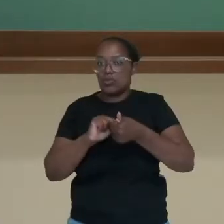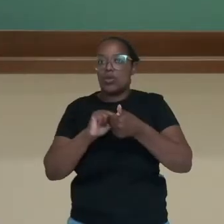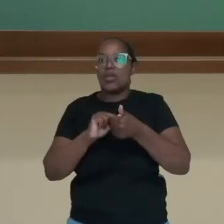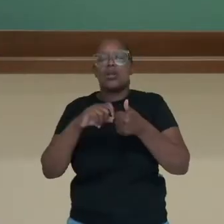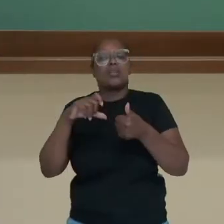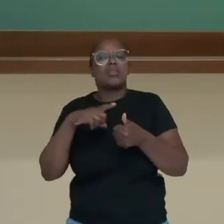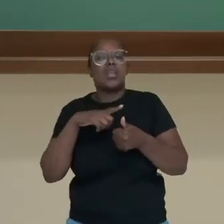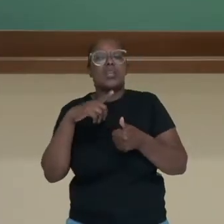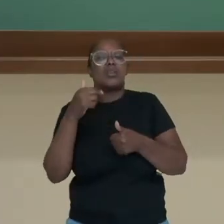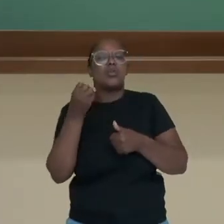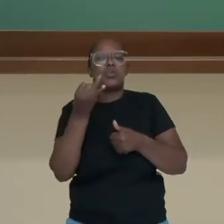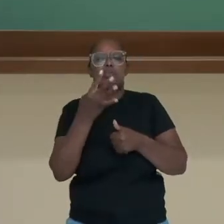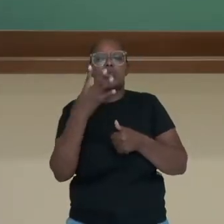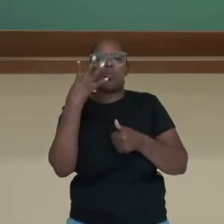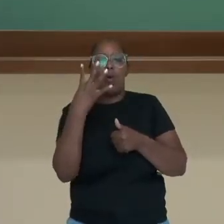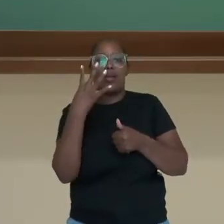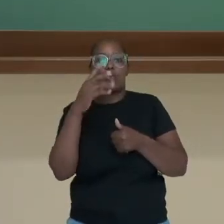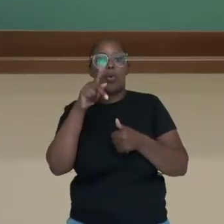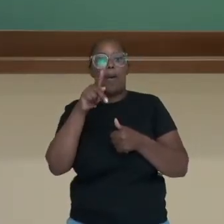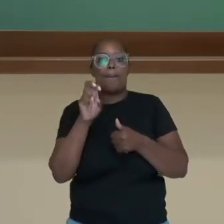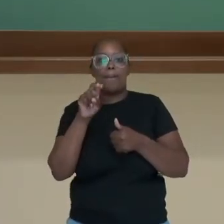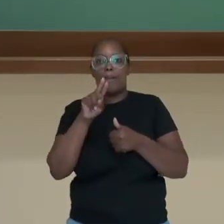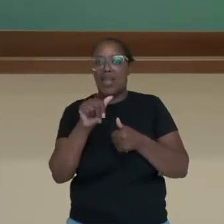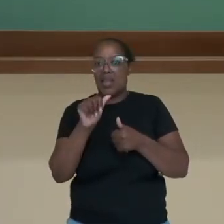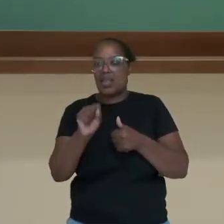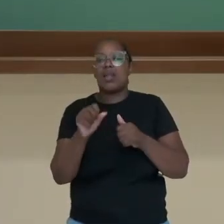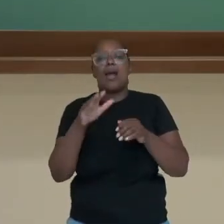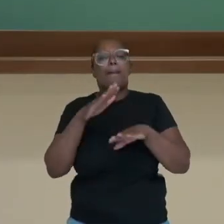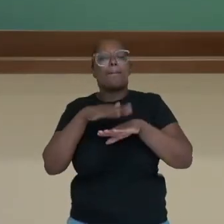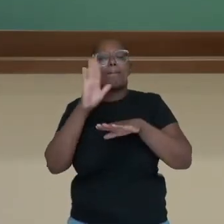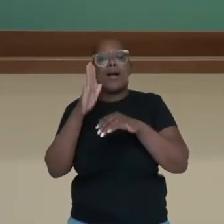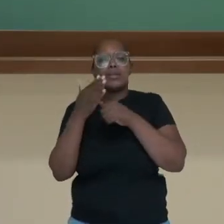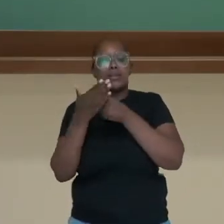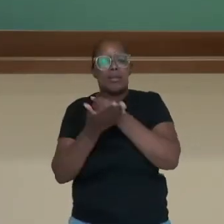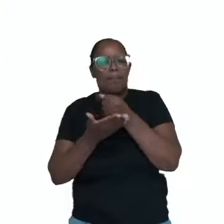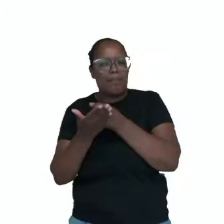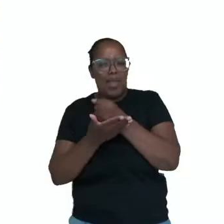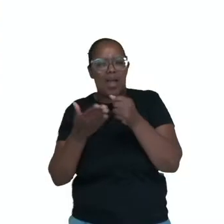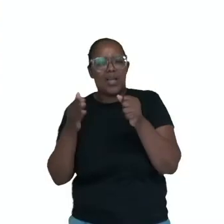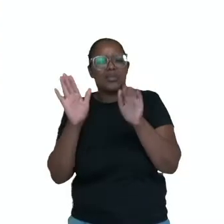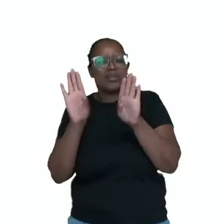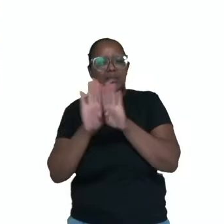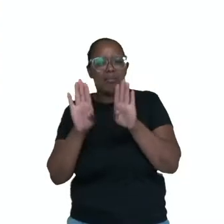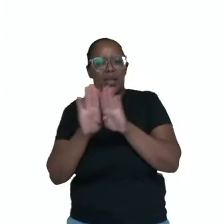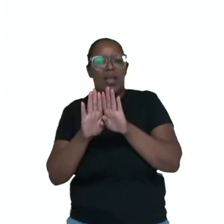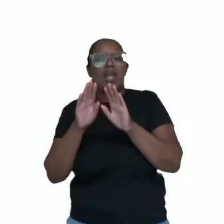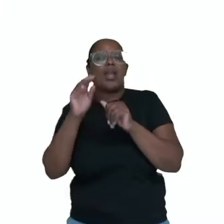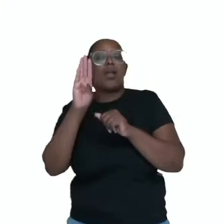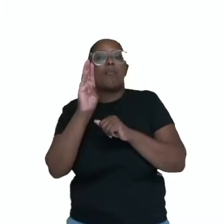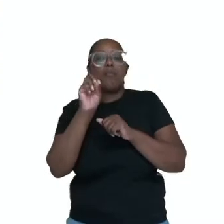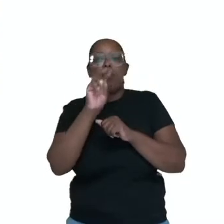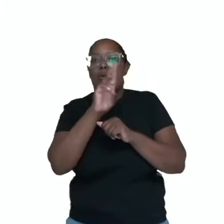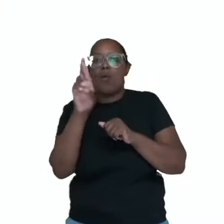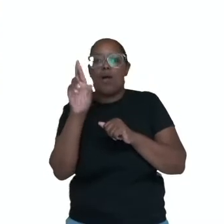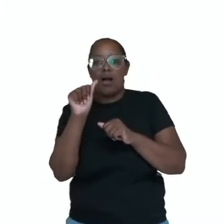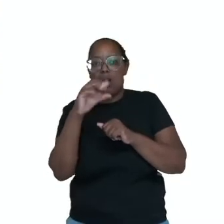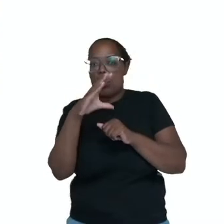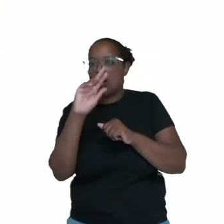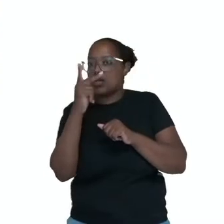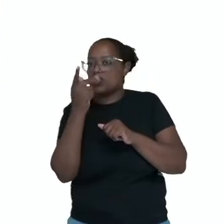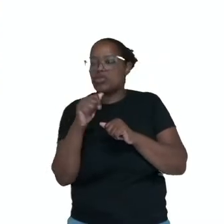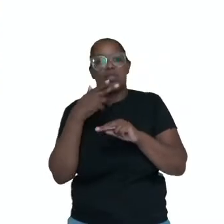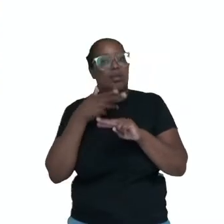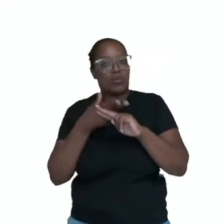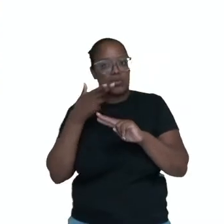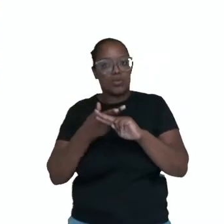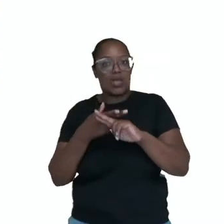número total de quatro, com a sua base de camadas sobrepostas de borracha com diâmetro de cinco centímetros, aonde é